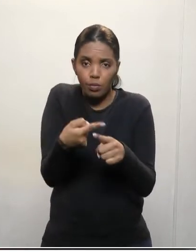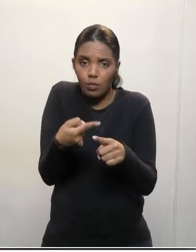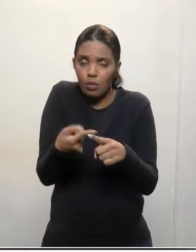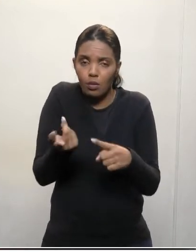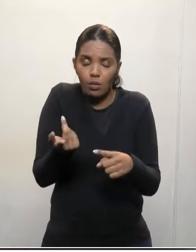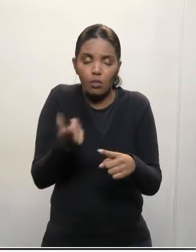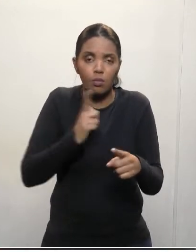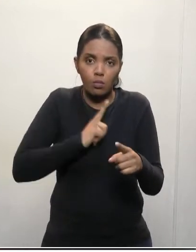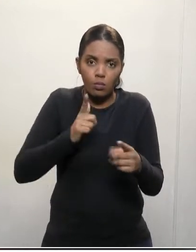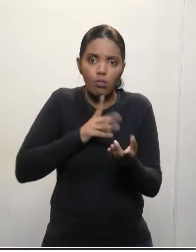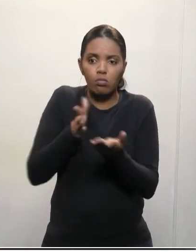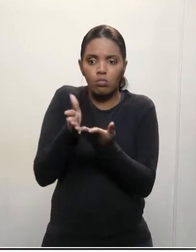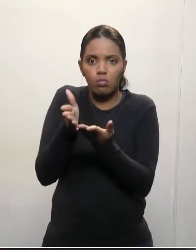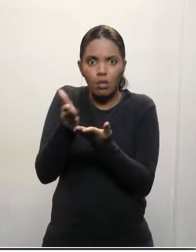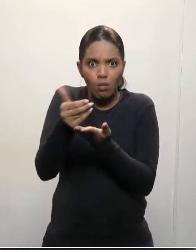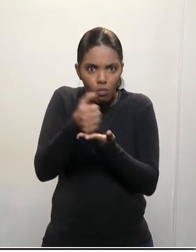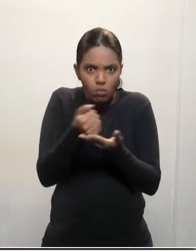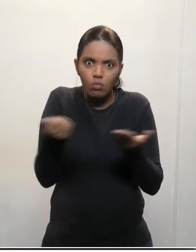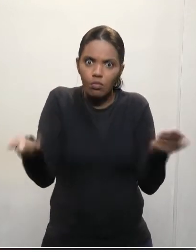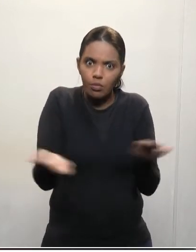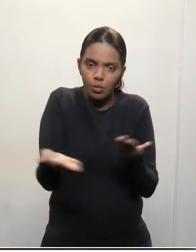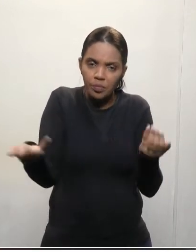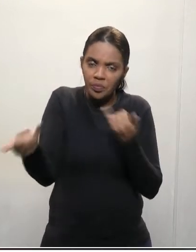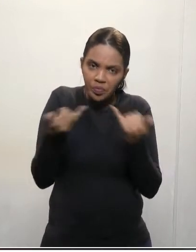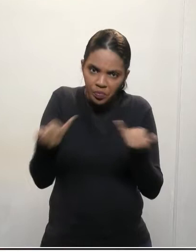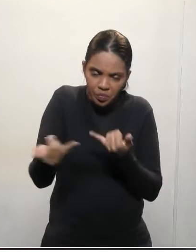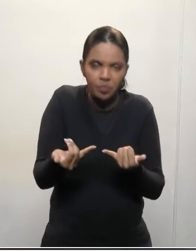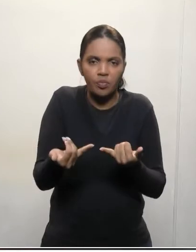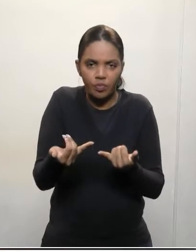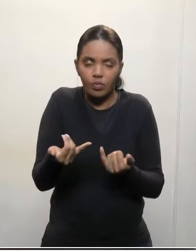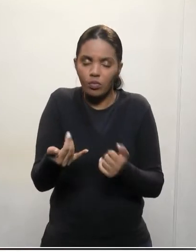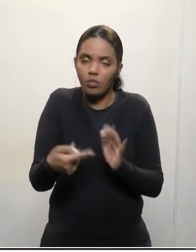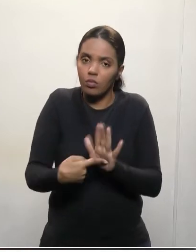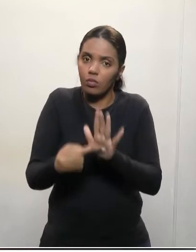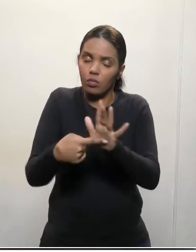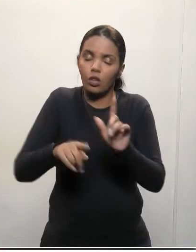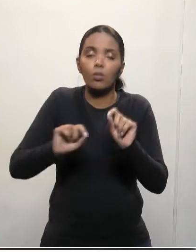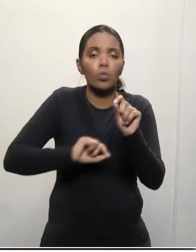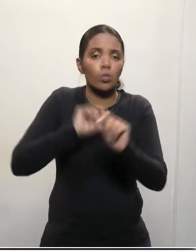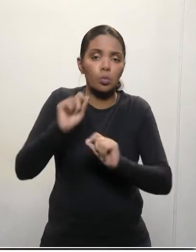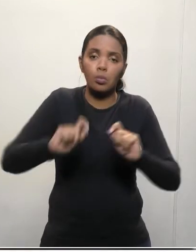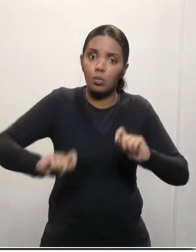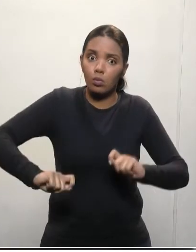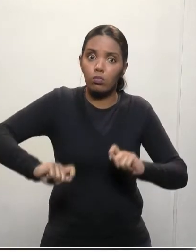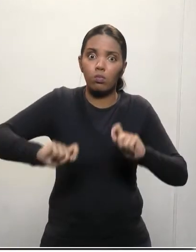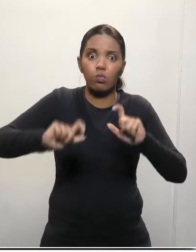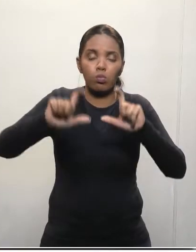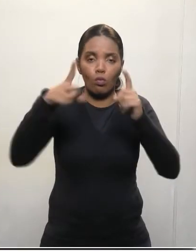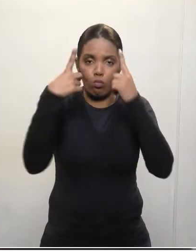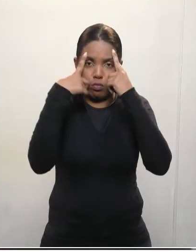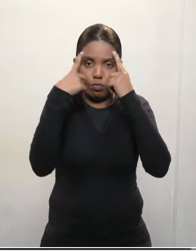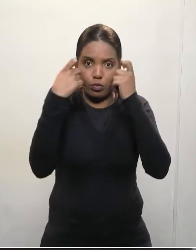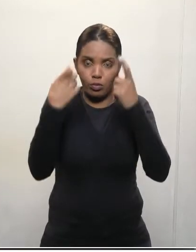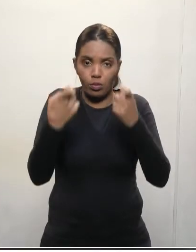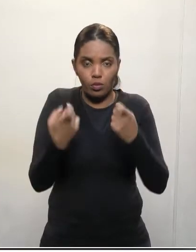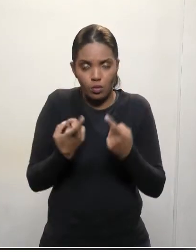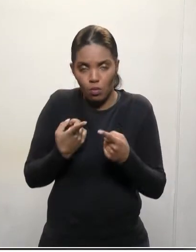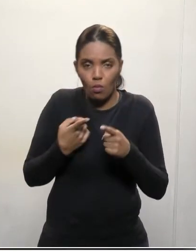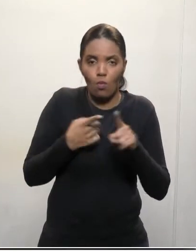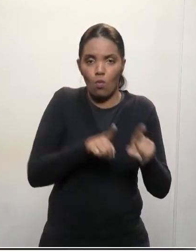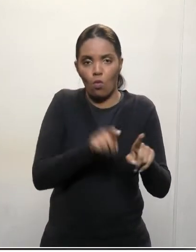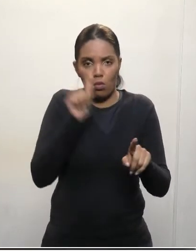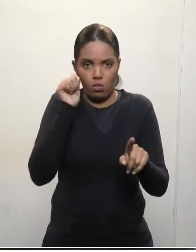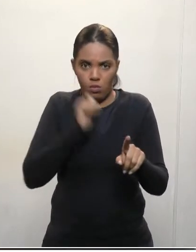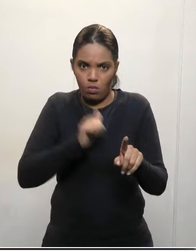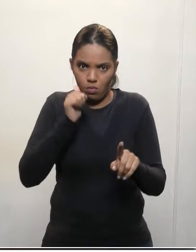os dados que nos são colocados é que houve um aumento e está havendo um aumento ainda maior de